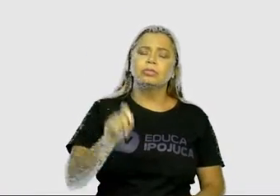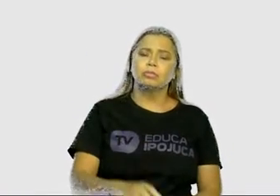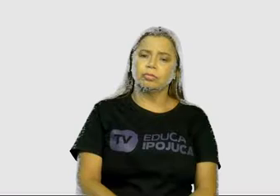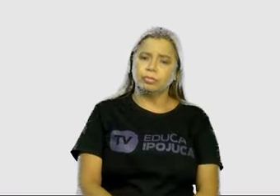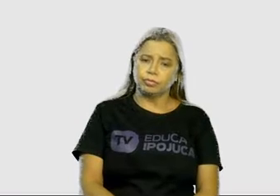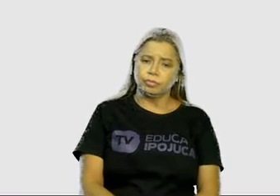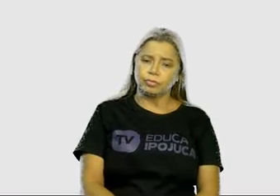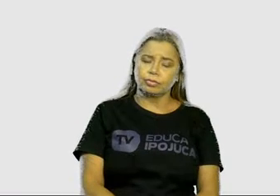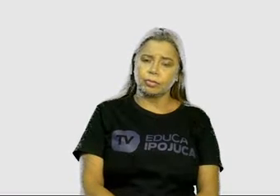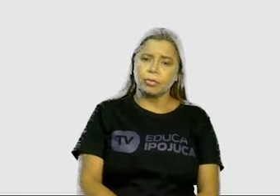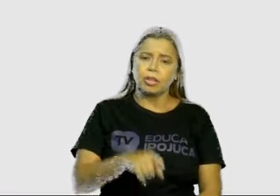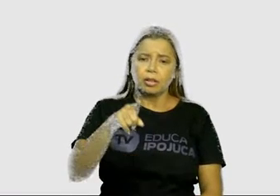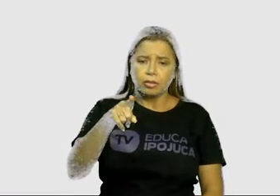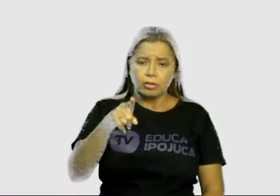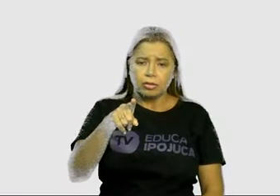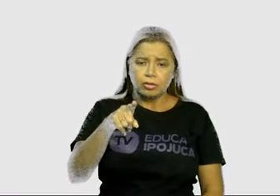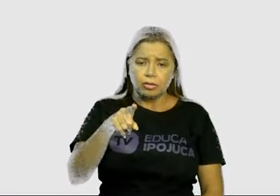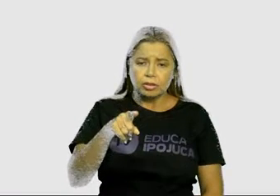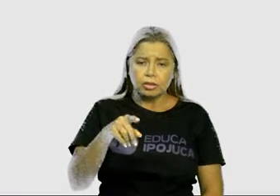Já tentou descobrir?